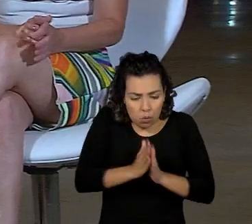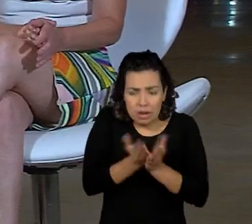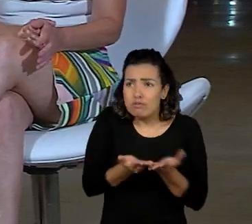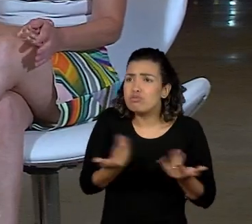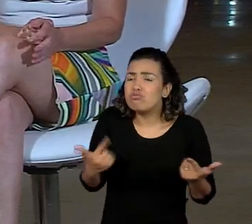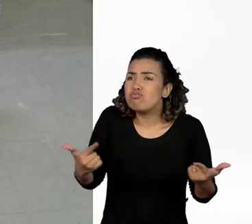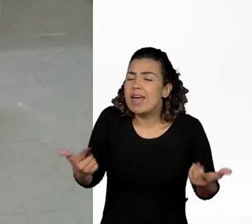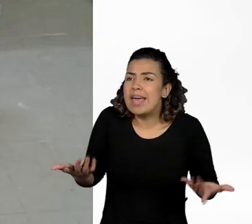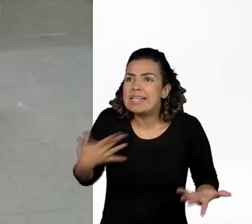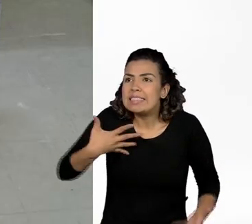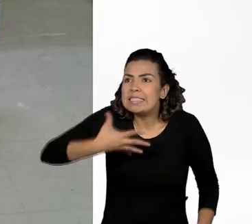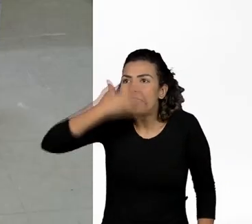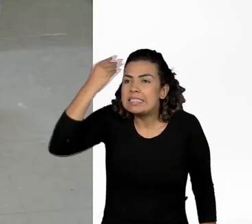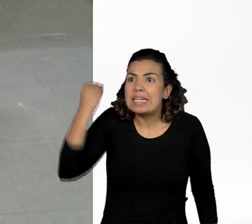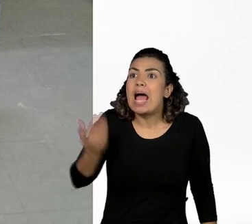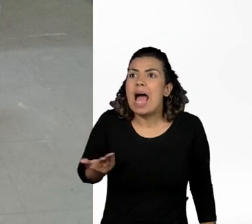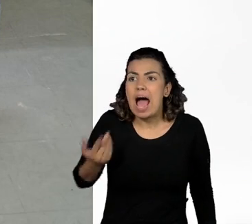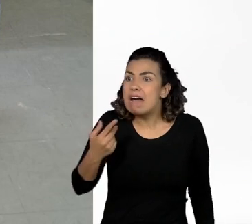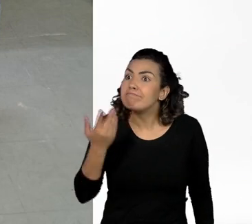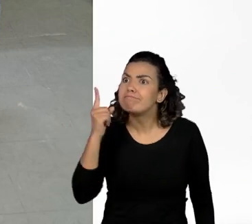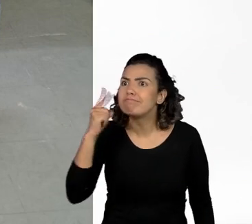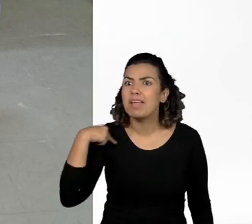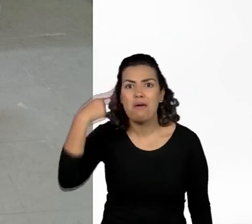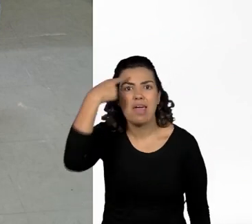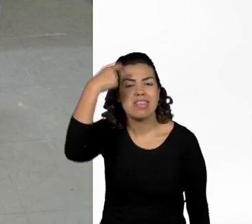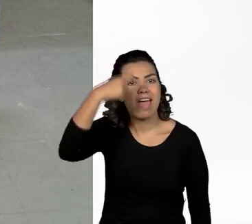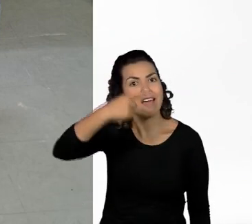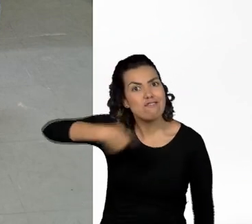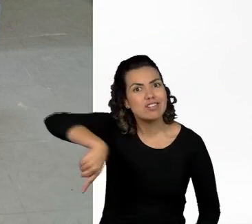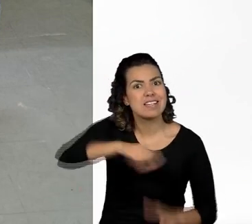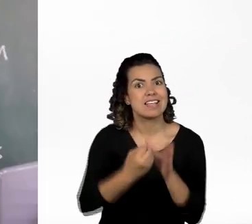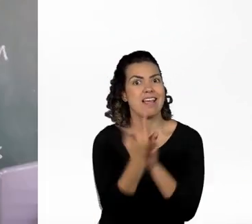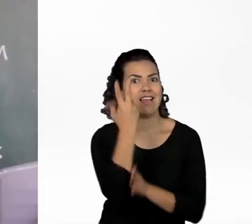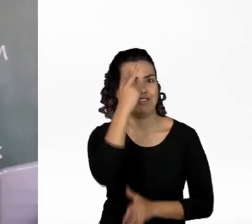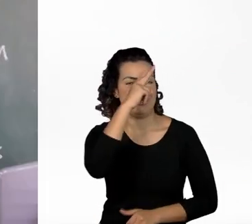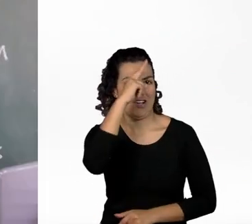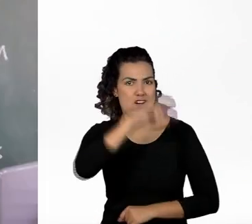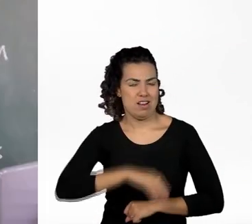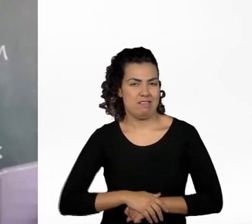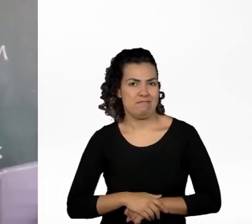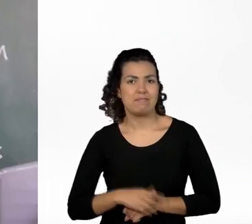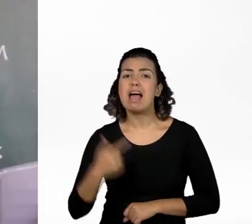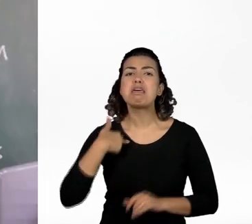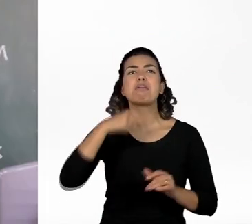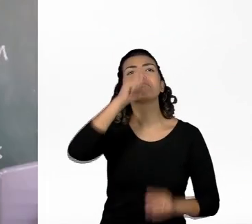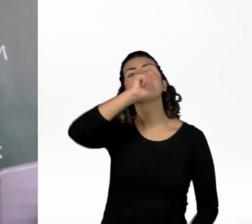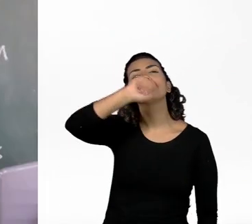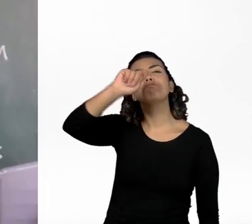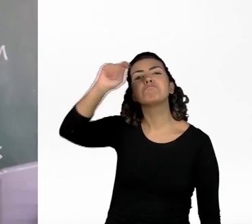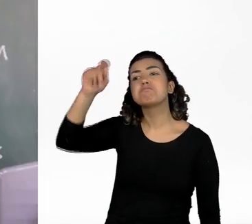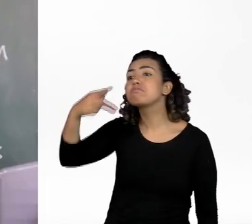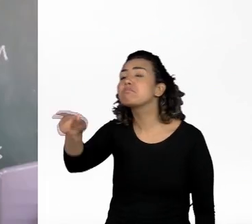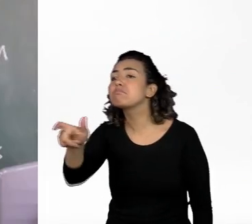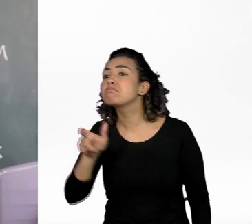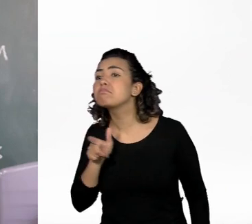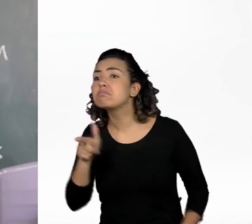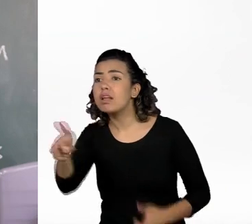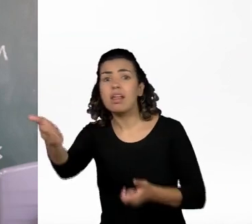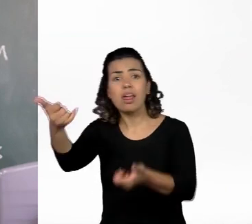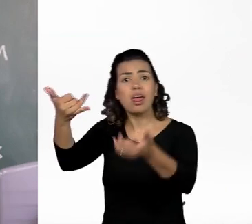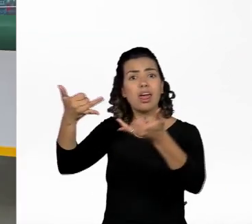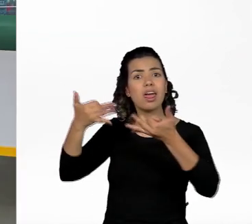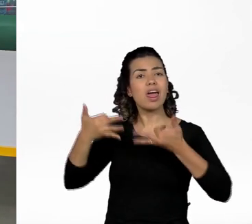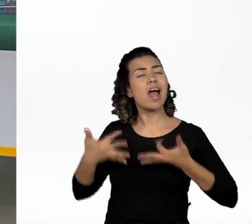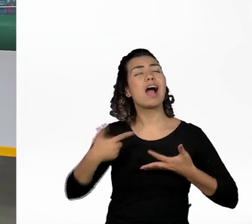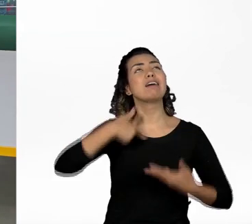que podemos criar uma? Aí eu escrevi na lousa, era uma vez. E as crianças já começaram a trazer os personagens, as dificuldades